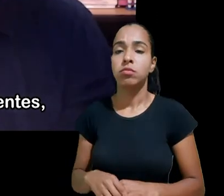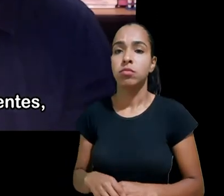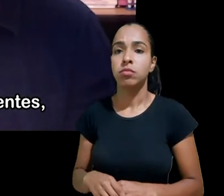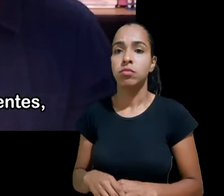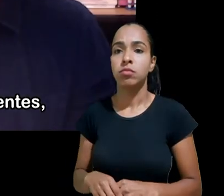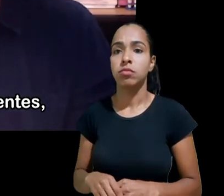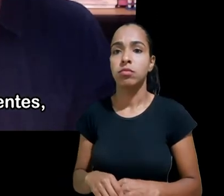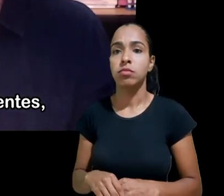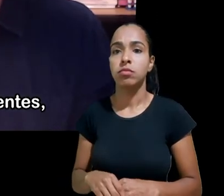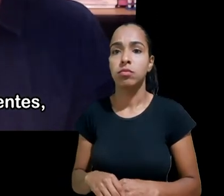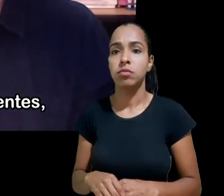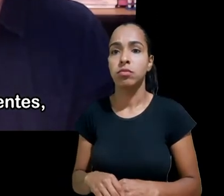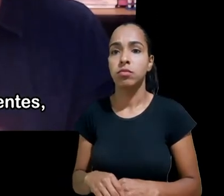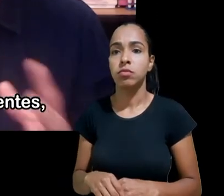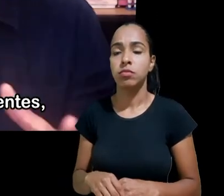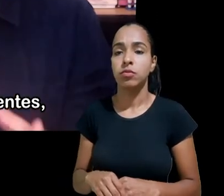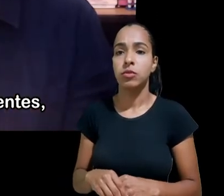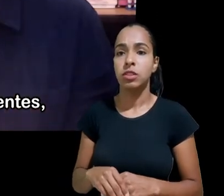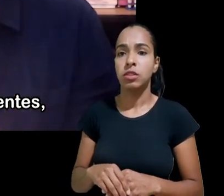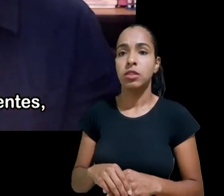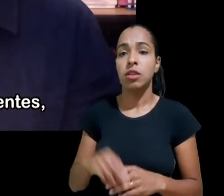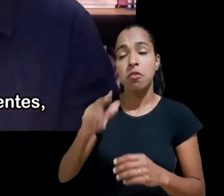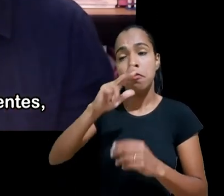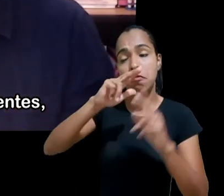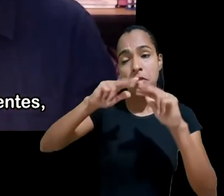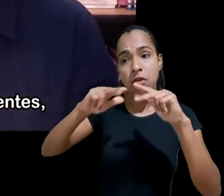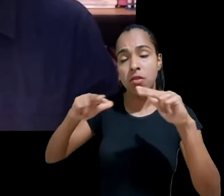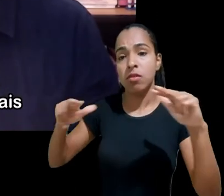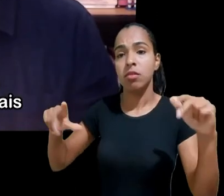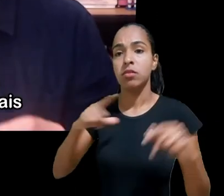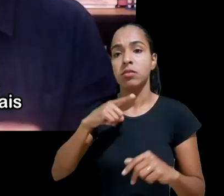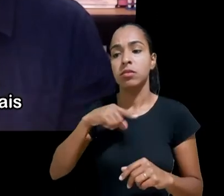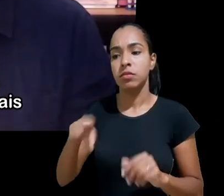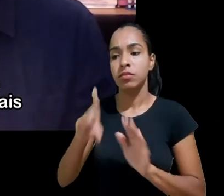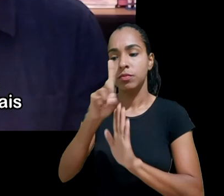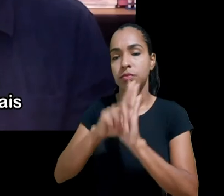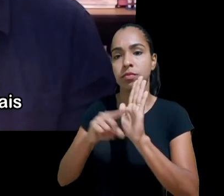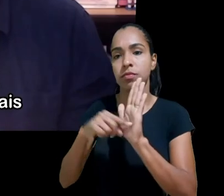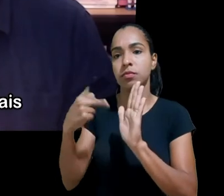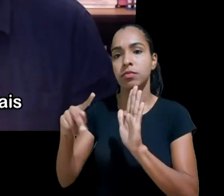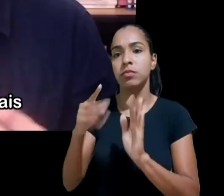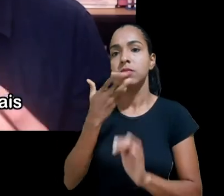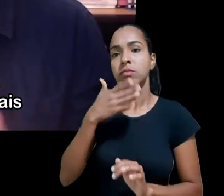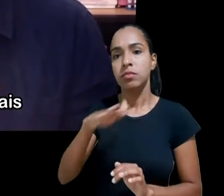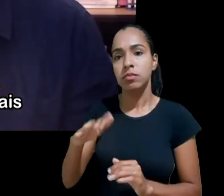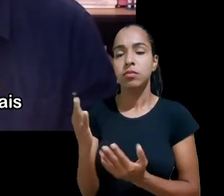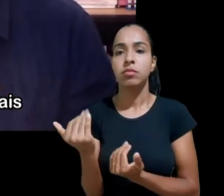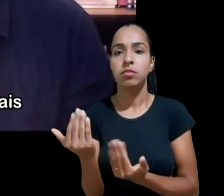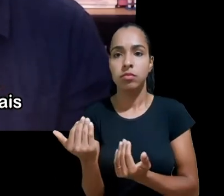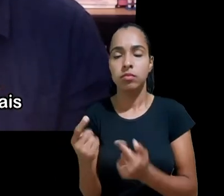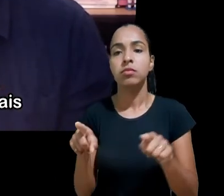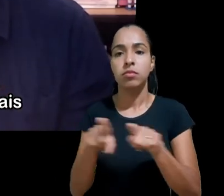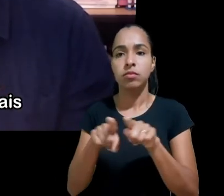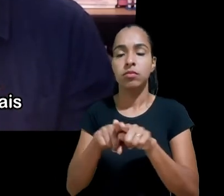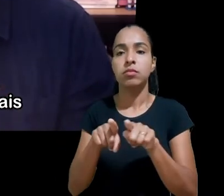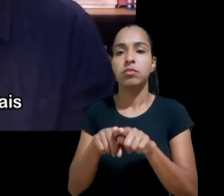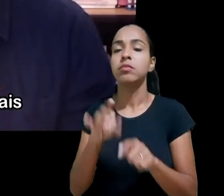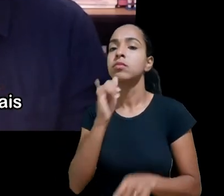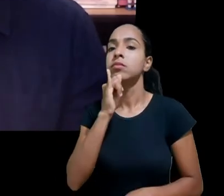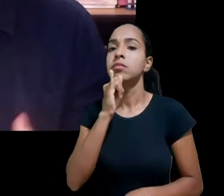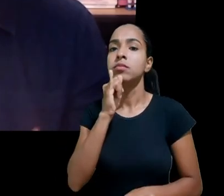incluem referências aos direitos das crianças e adolescentes particularmente por exemplo a criação de recursos